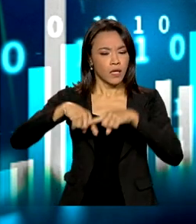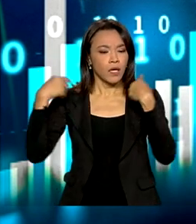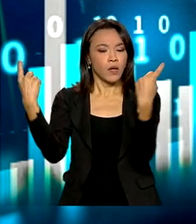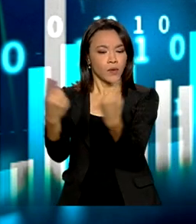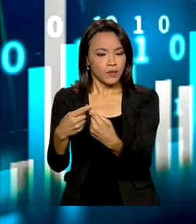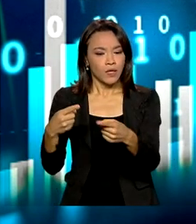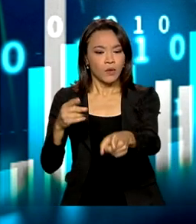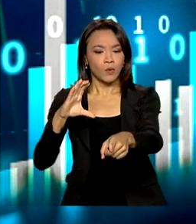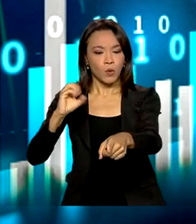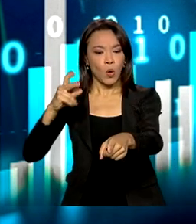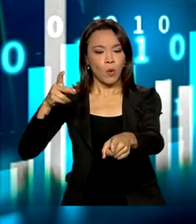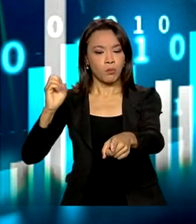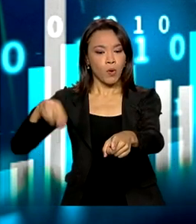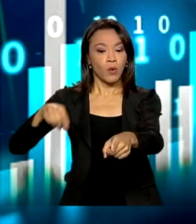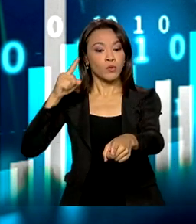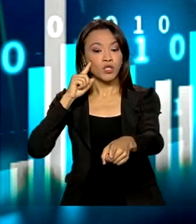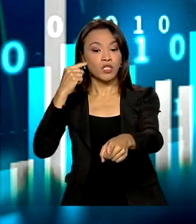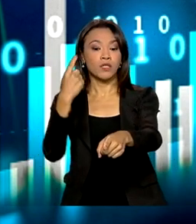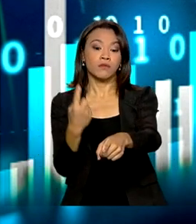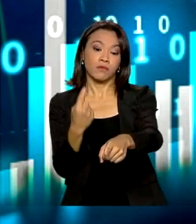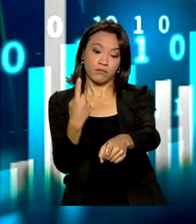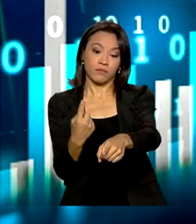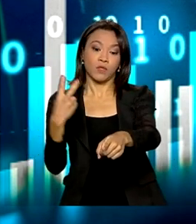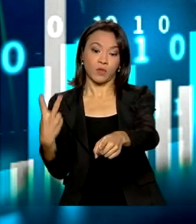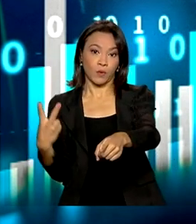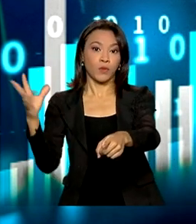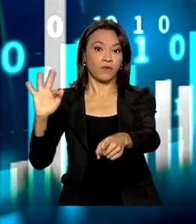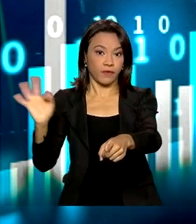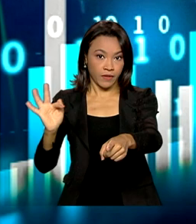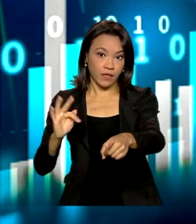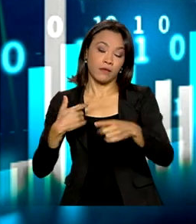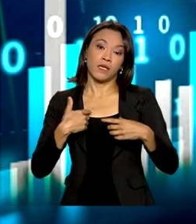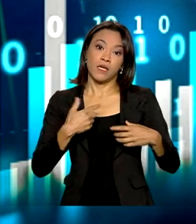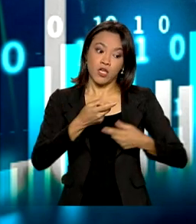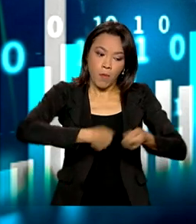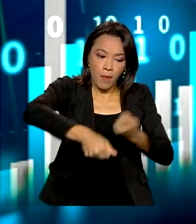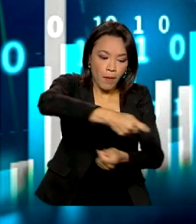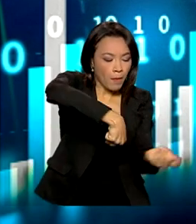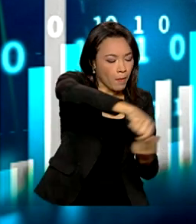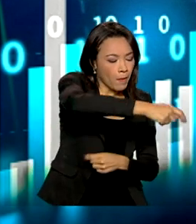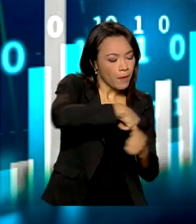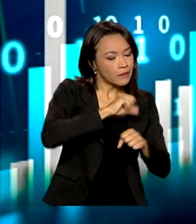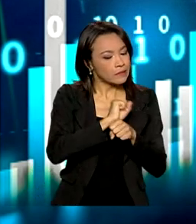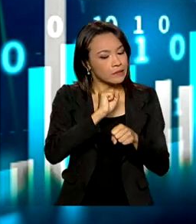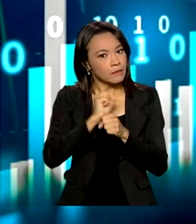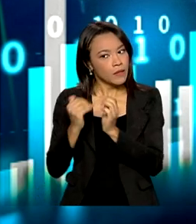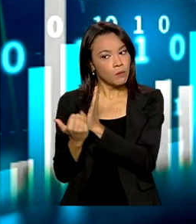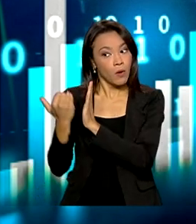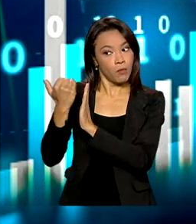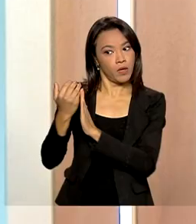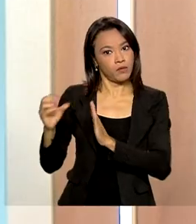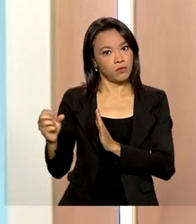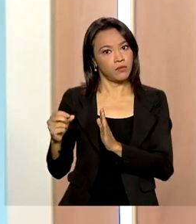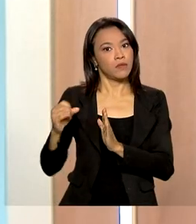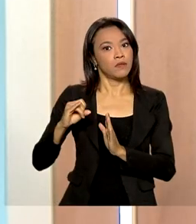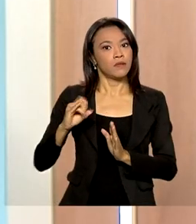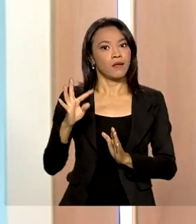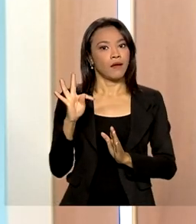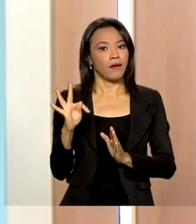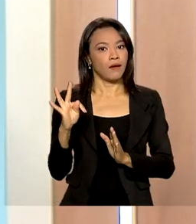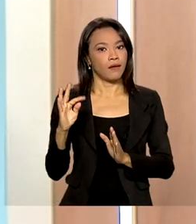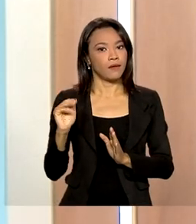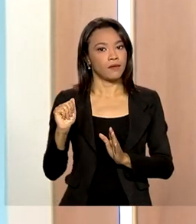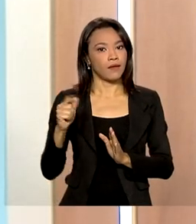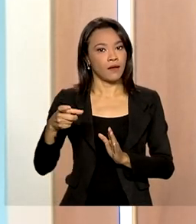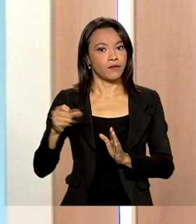que vem, no dia 1º e 2º de fevereiro, e o mercado espera, então, um aumento na taxa de juros, que continue o aumento que aconteceu